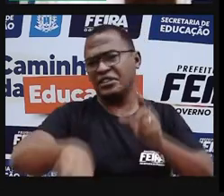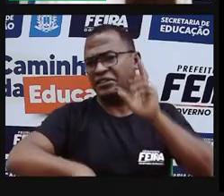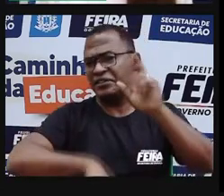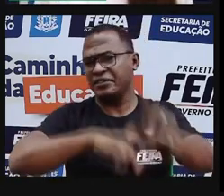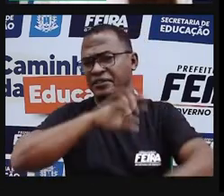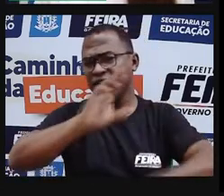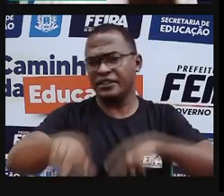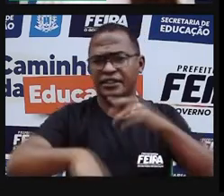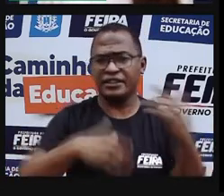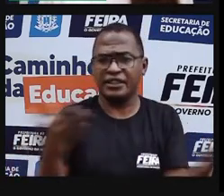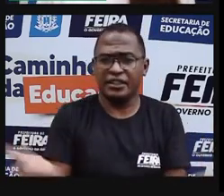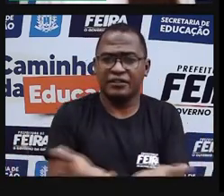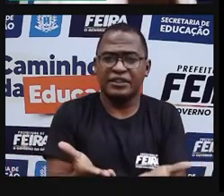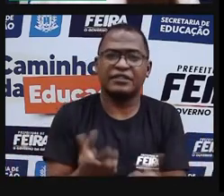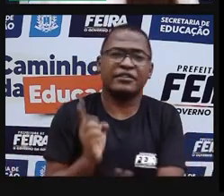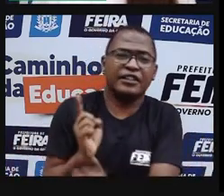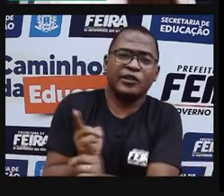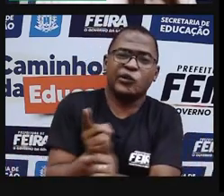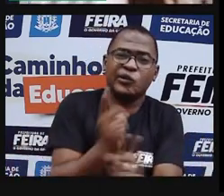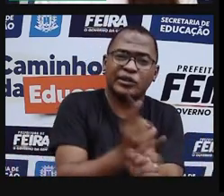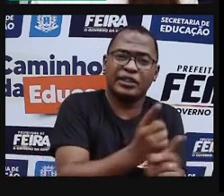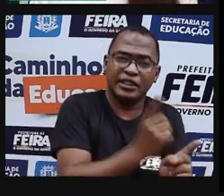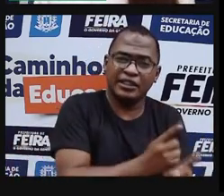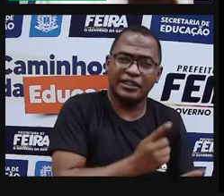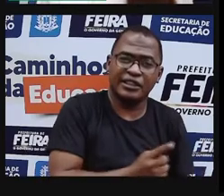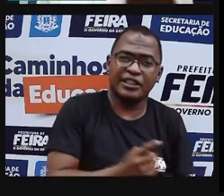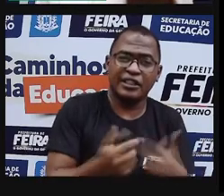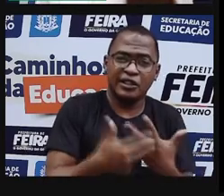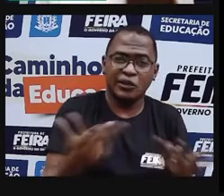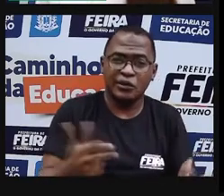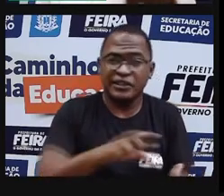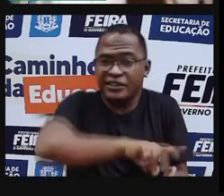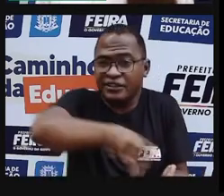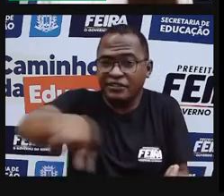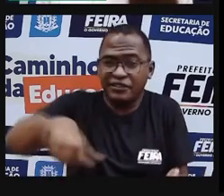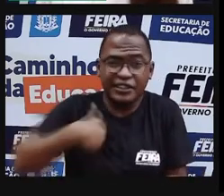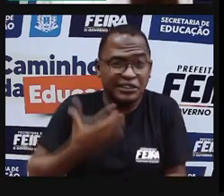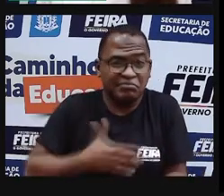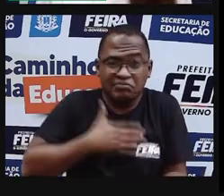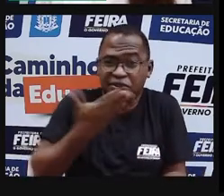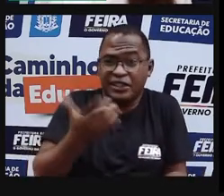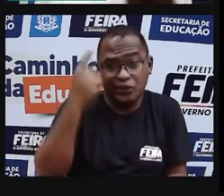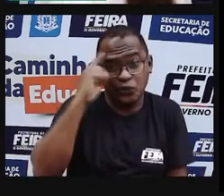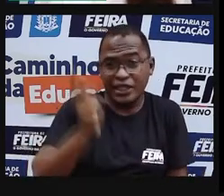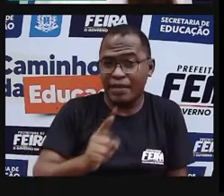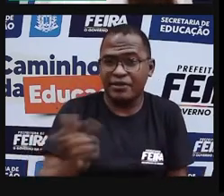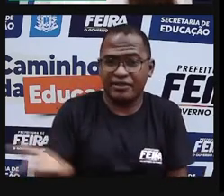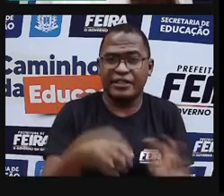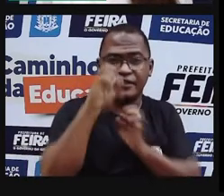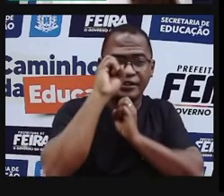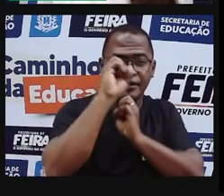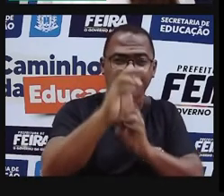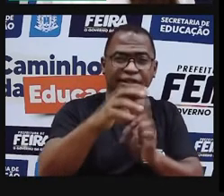diversificada e ela está adentrando, né? Outras formas de arte.